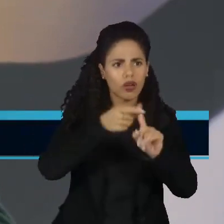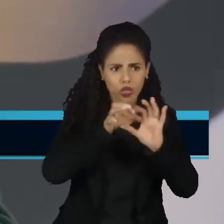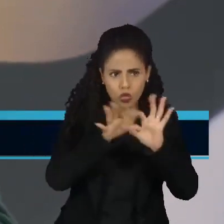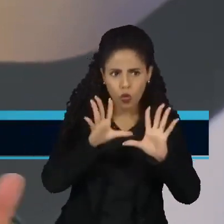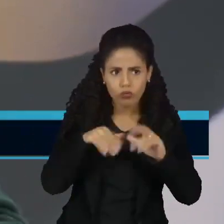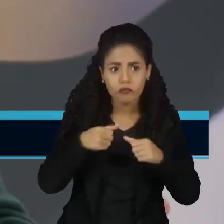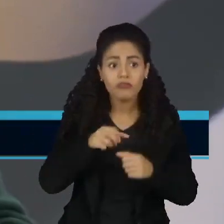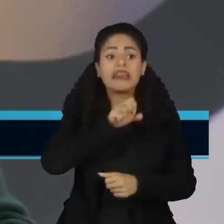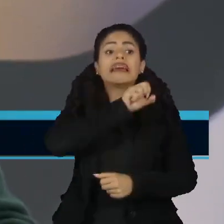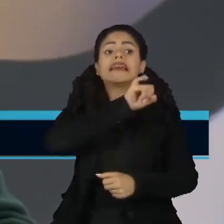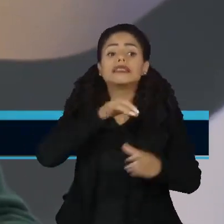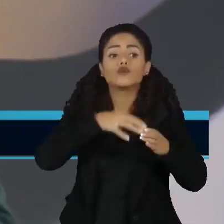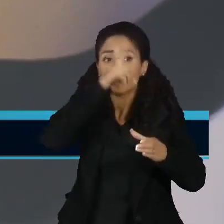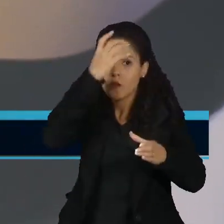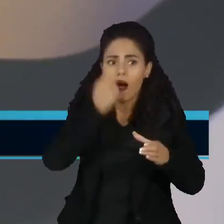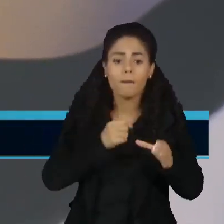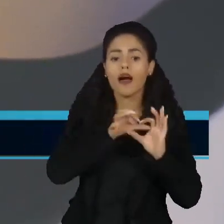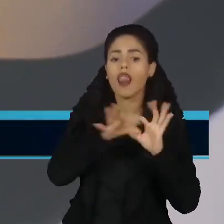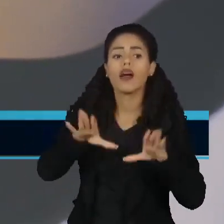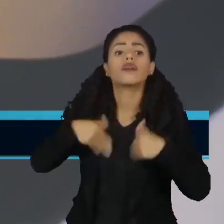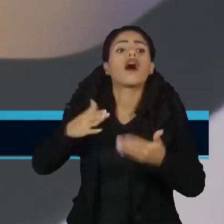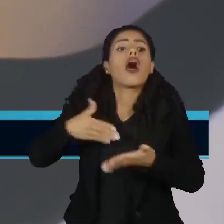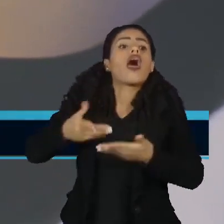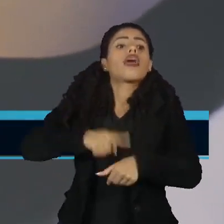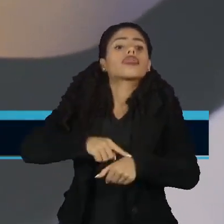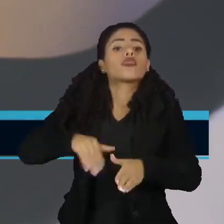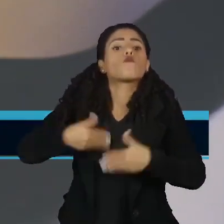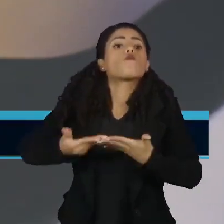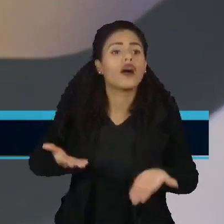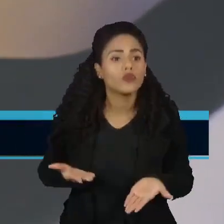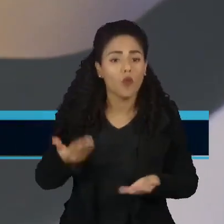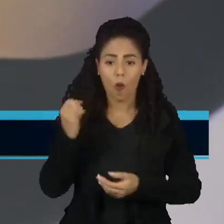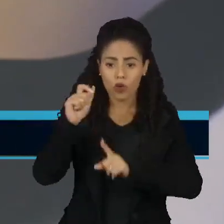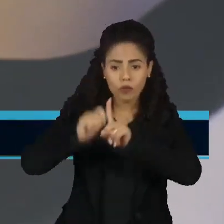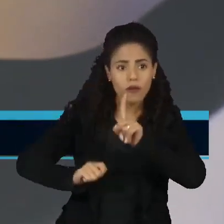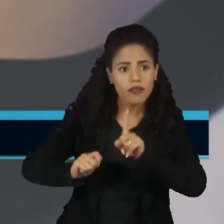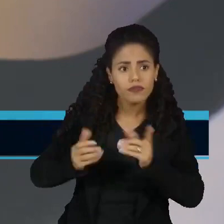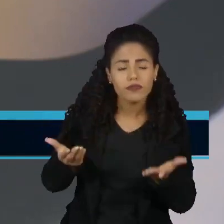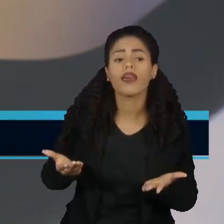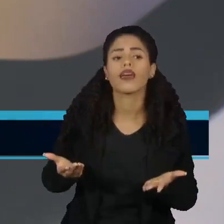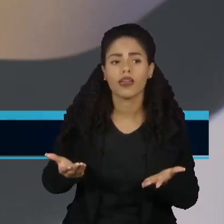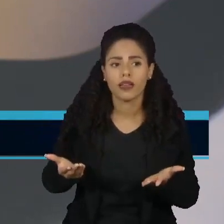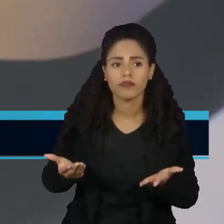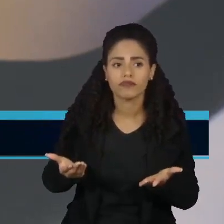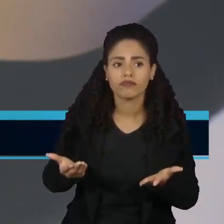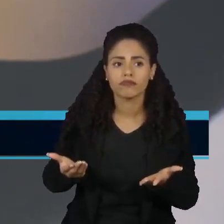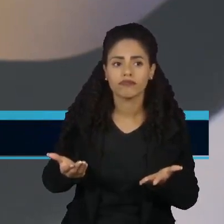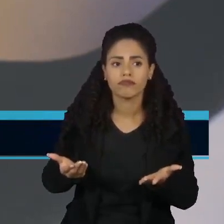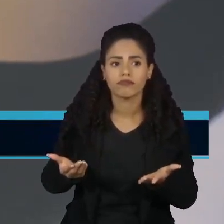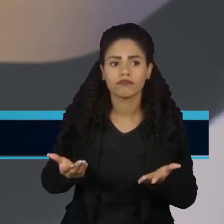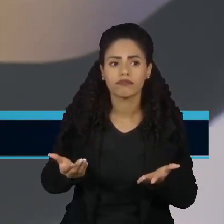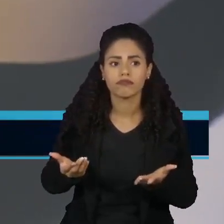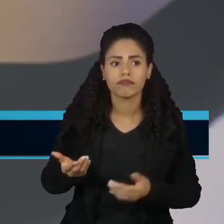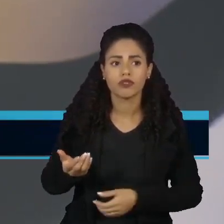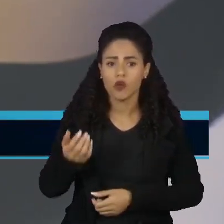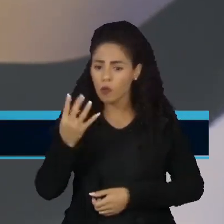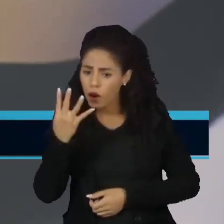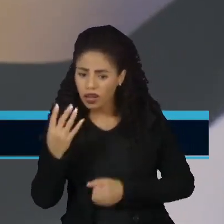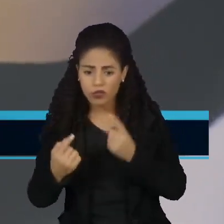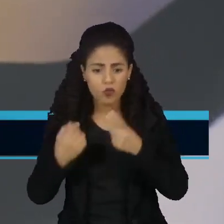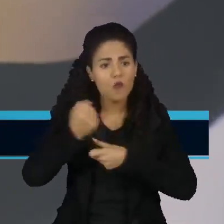e se o Hamas não entregar os reféns? Vai continuar até quando isso? Vai completar oito meses. Mais quatro, mais um ano.